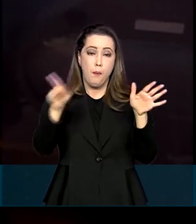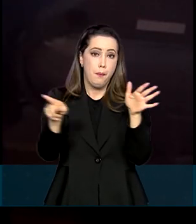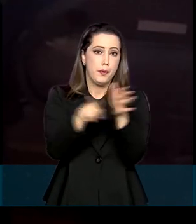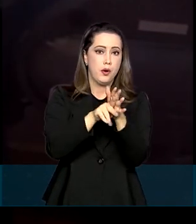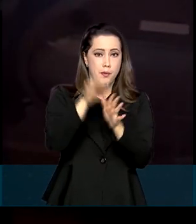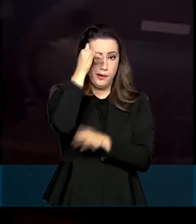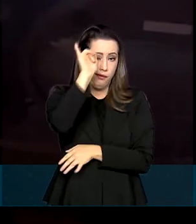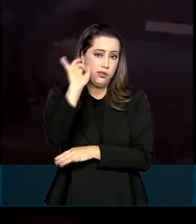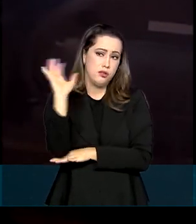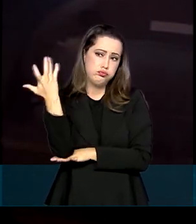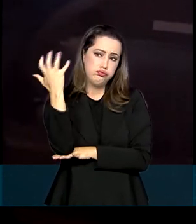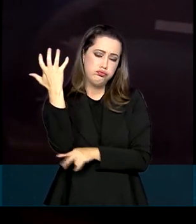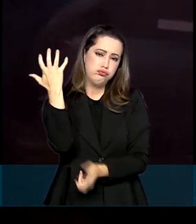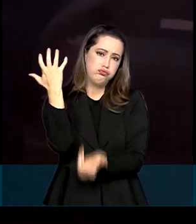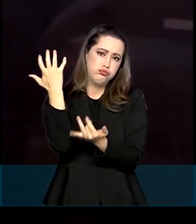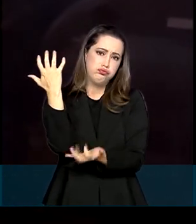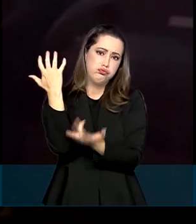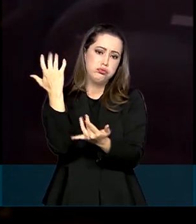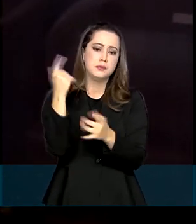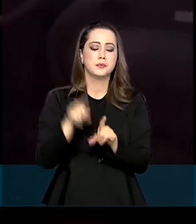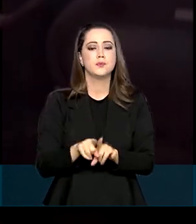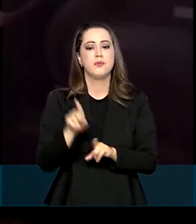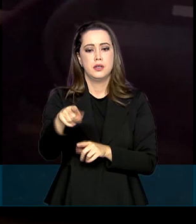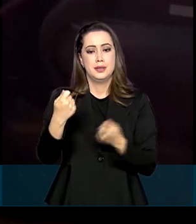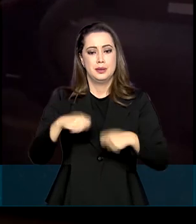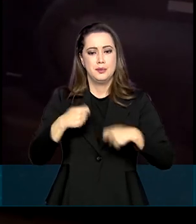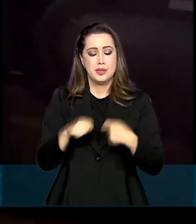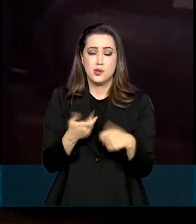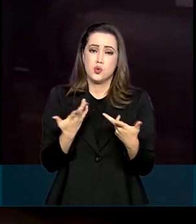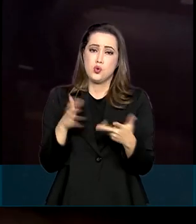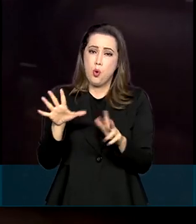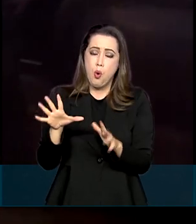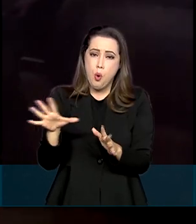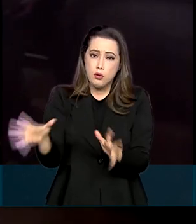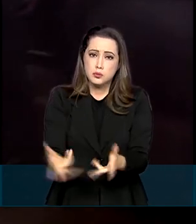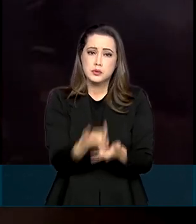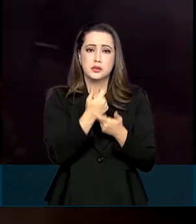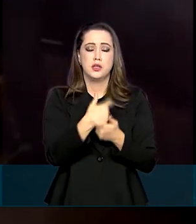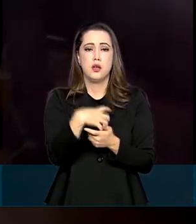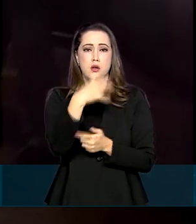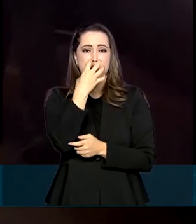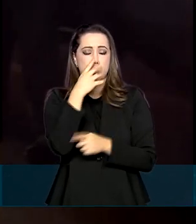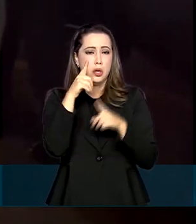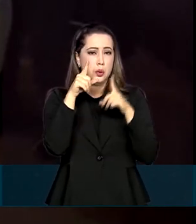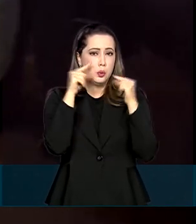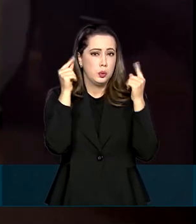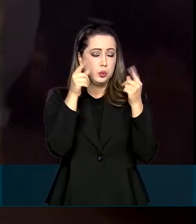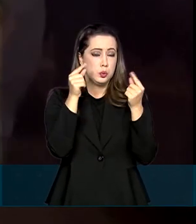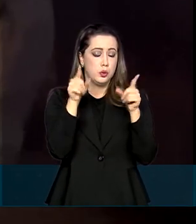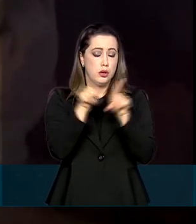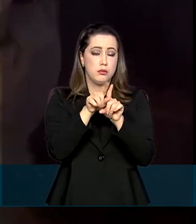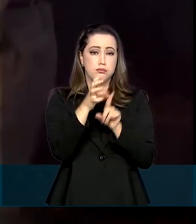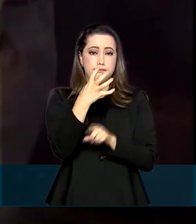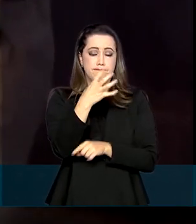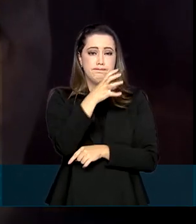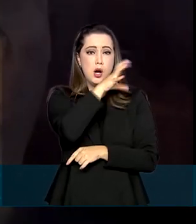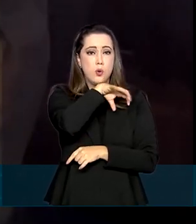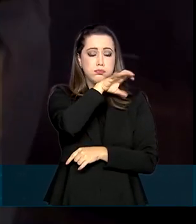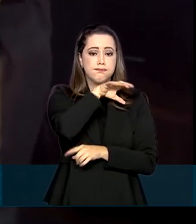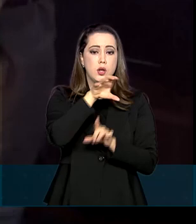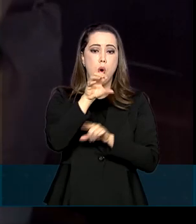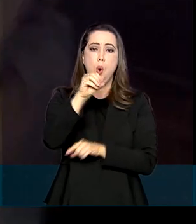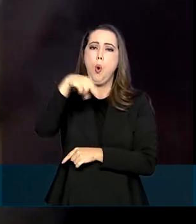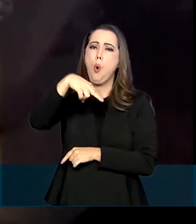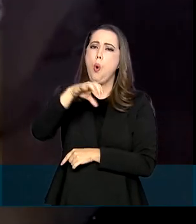sexta-feira, militares resgataram um filhote de onça pintada com as pautas queimadas. Esse filhote foi